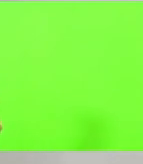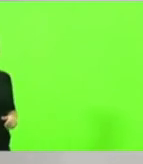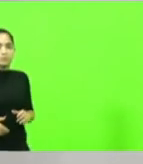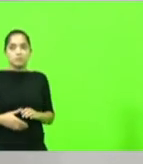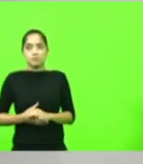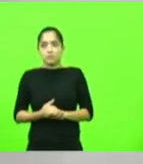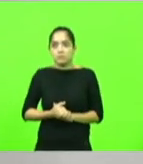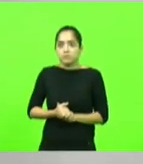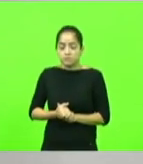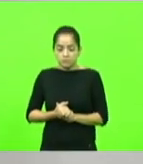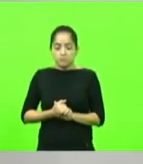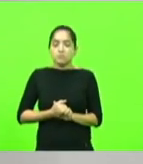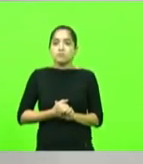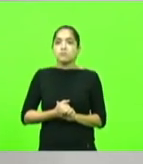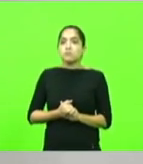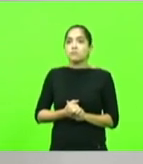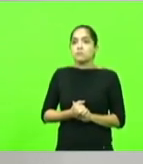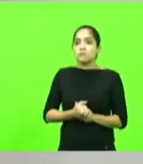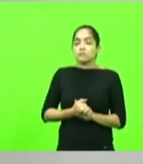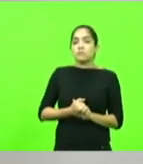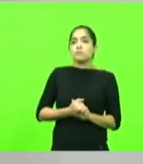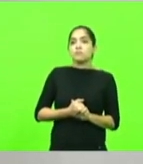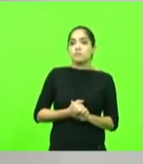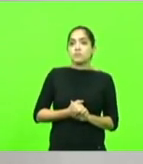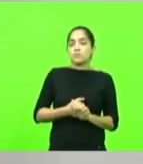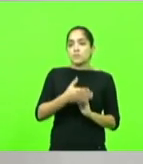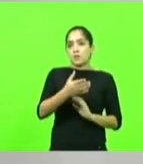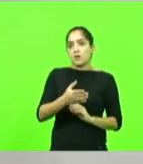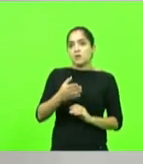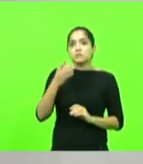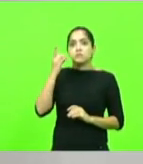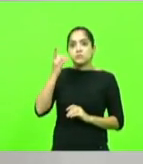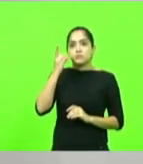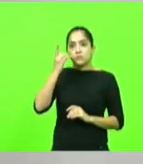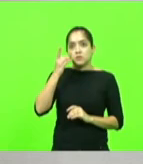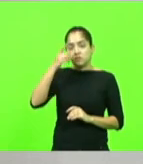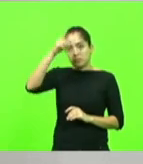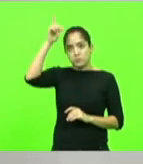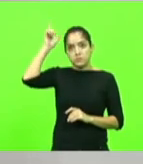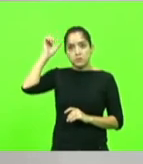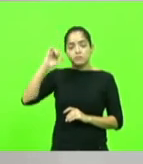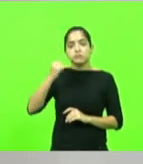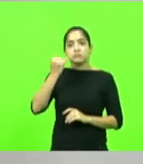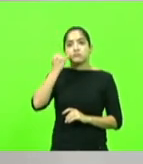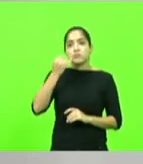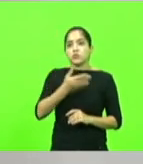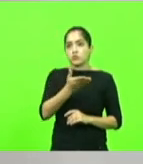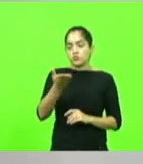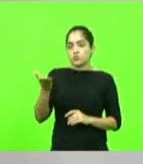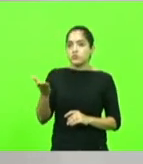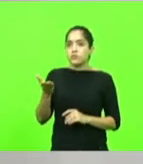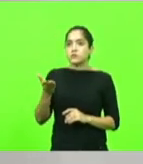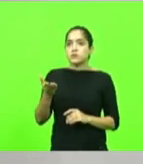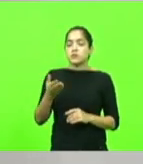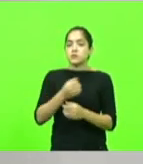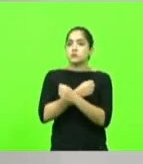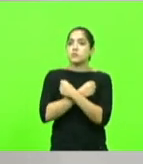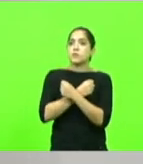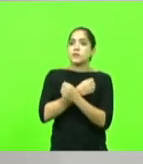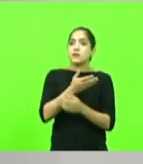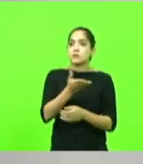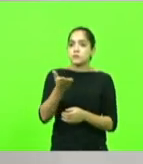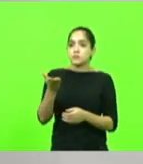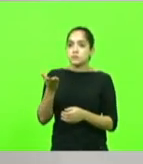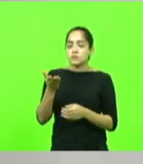PSL, seja bem-vindo, sargento Lima e o Gessé Lopes, todos vocês recebam o meu abraço e